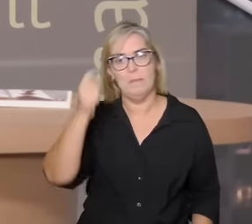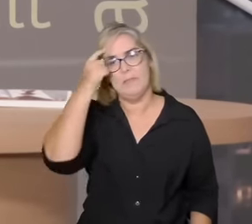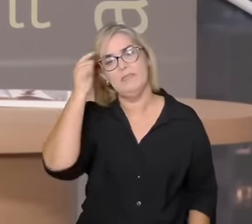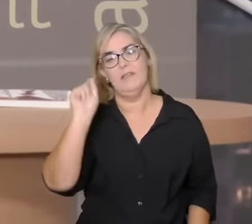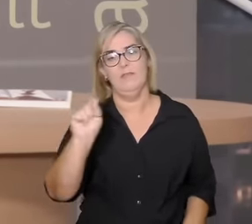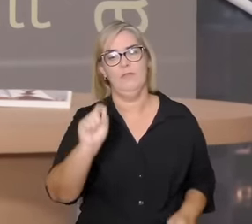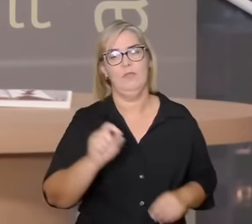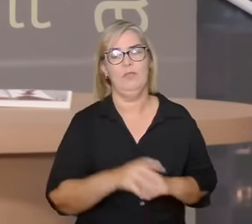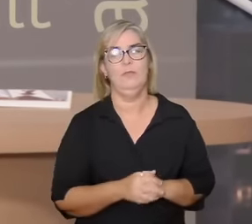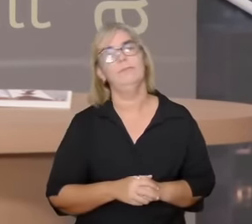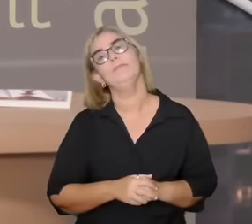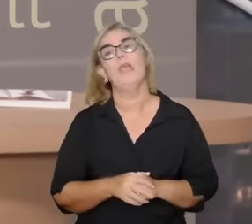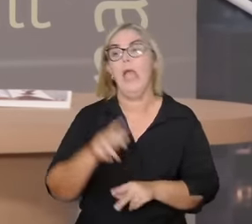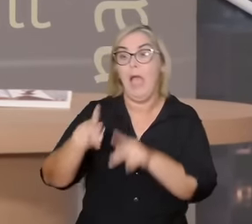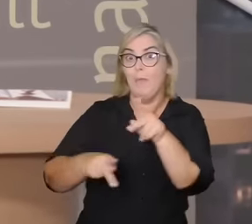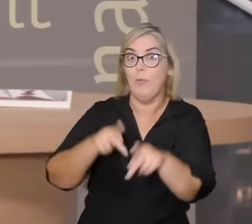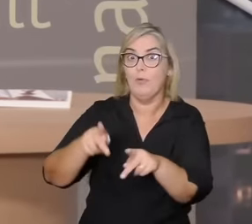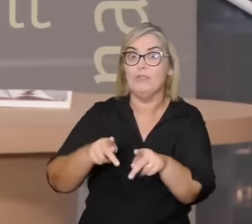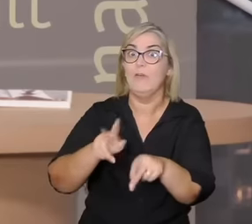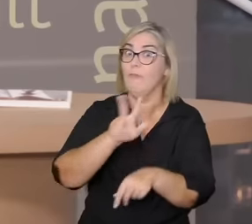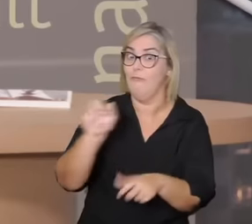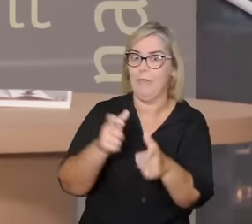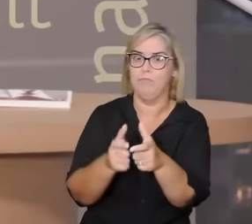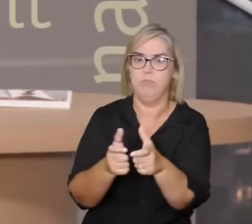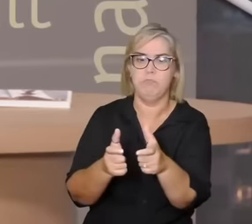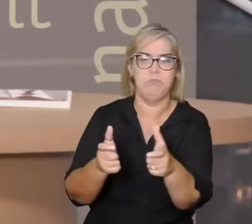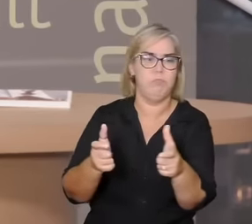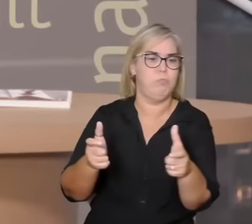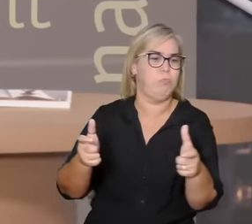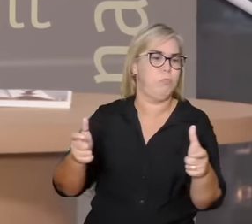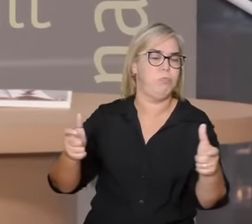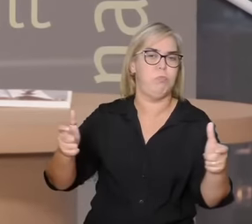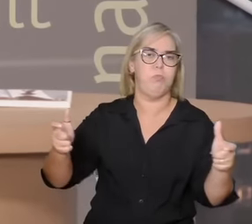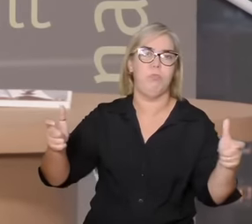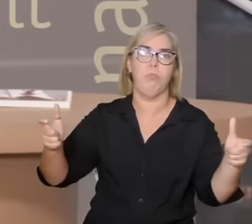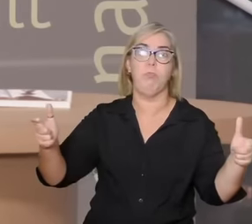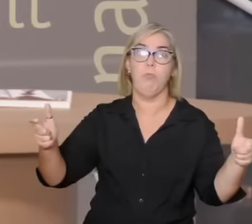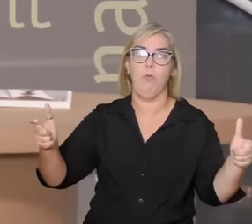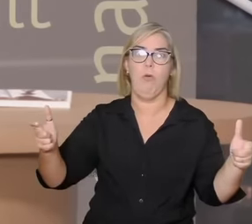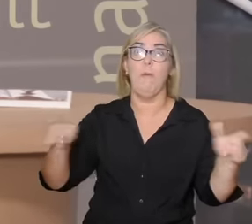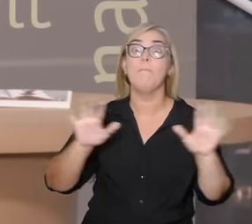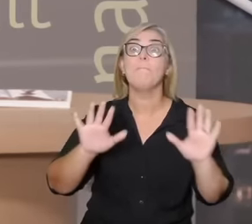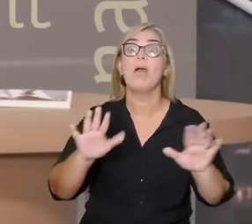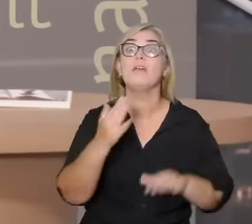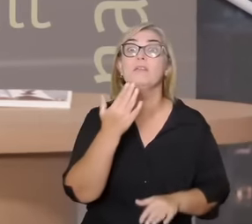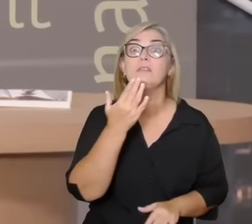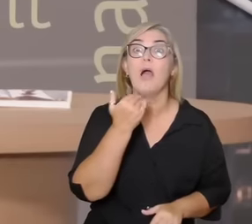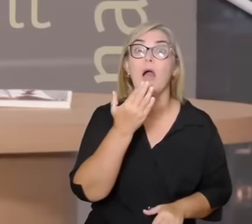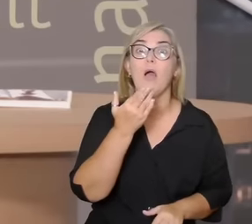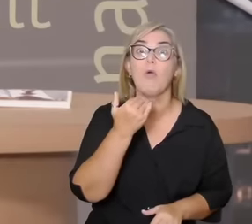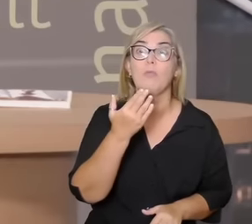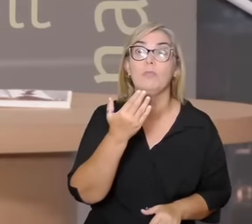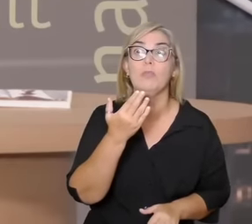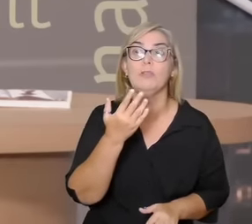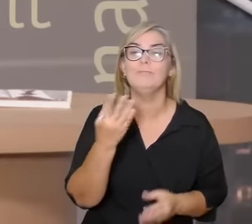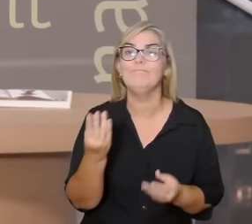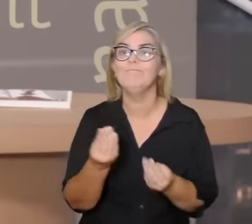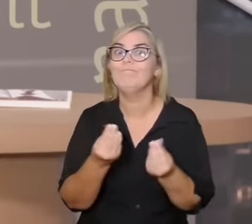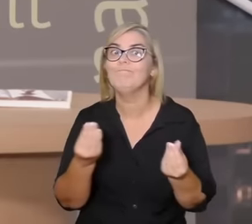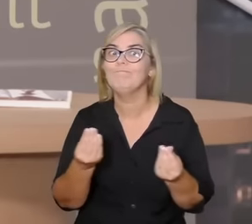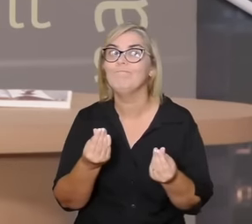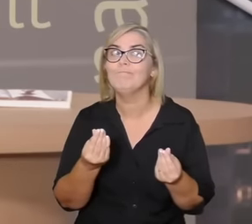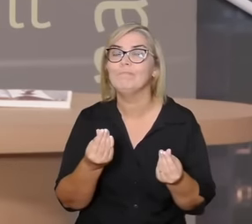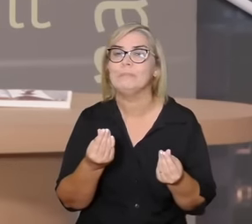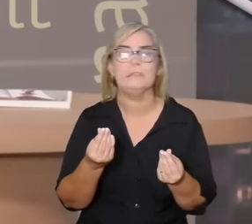população vai crescer em proporção geométrica e os alimentos em produção aritmética uma